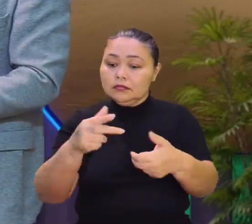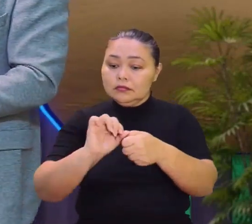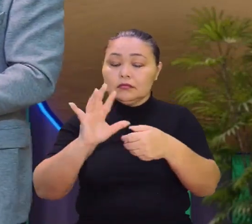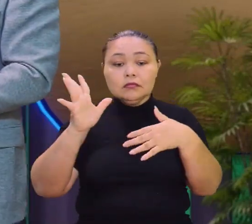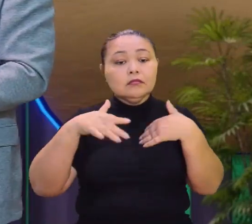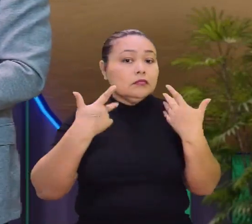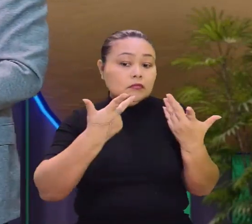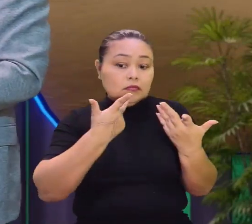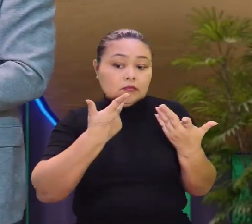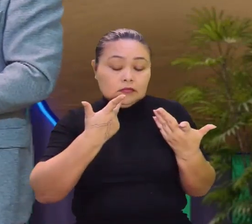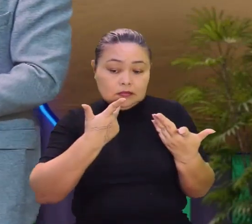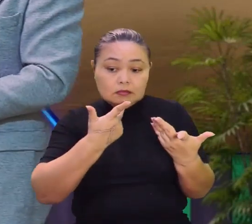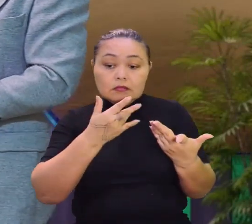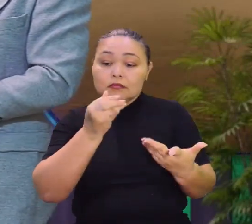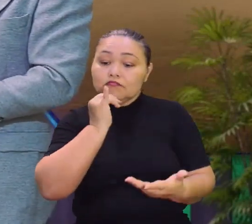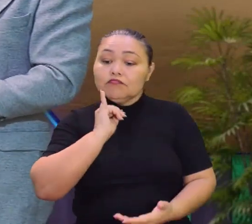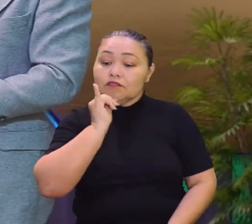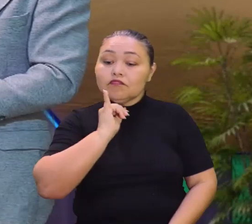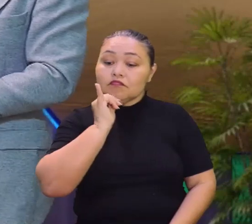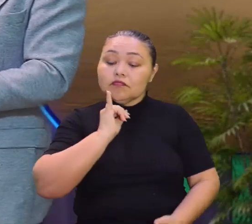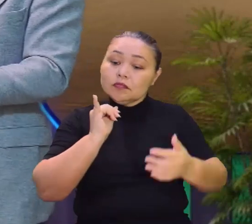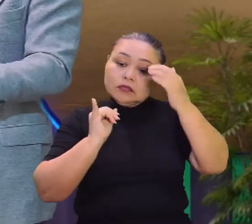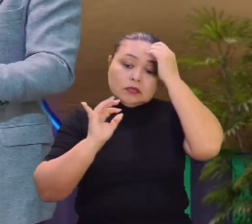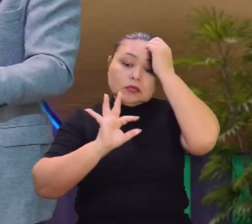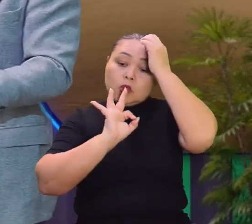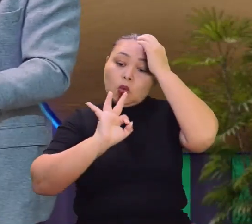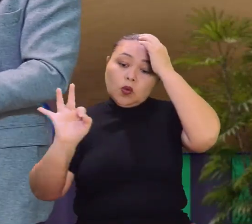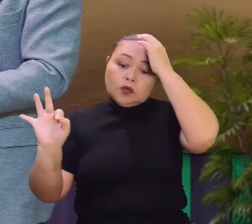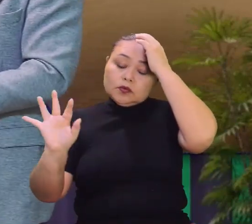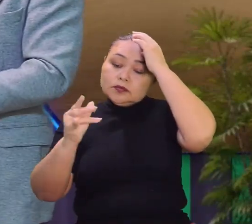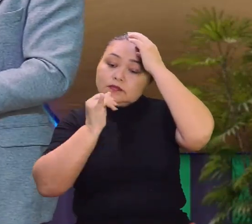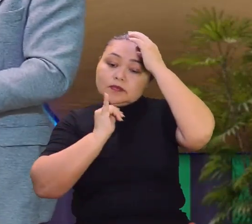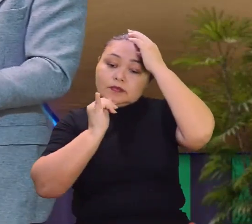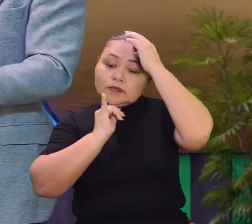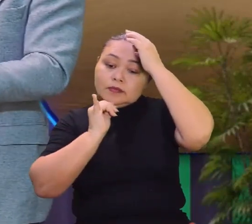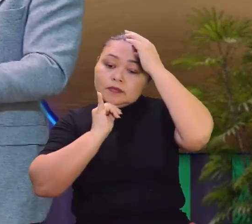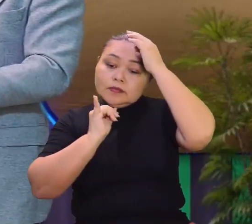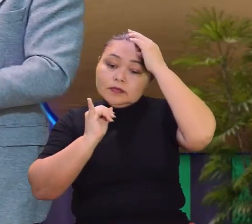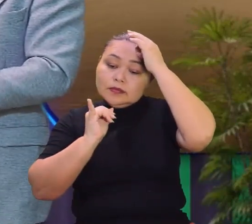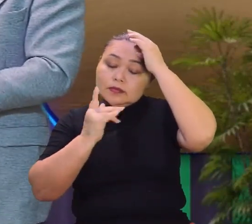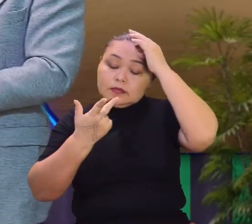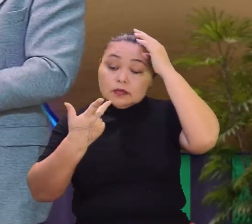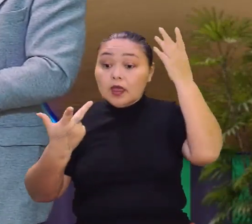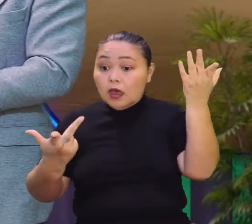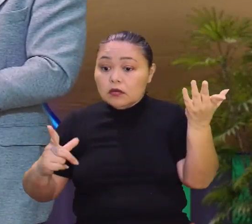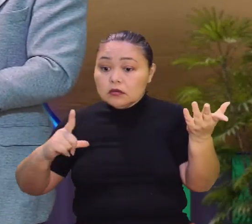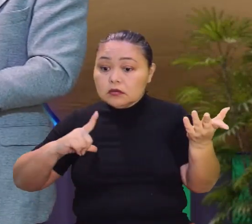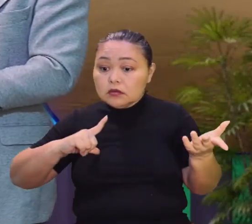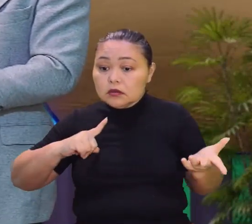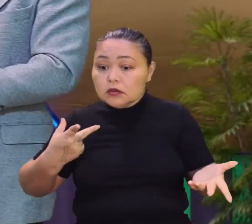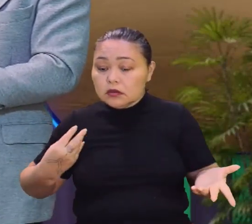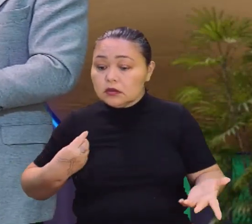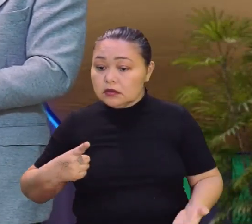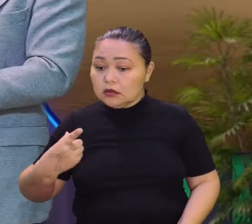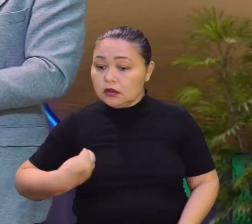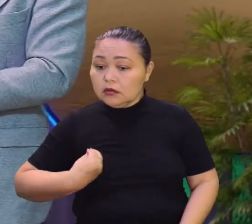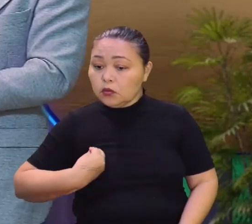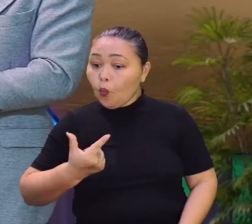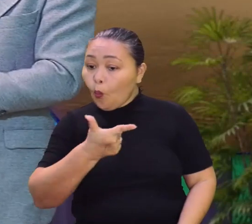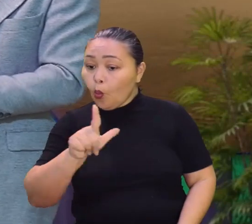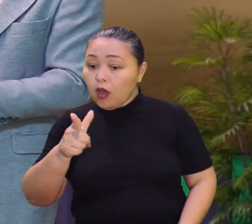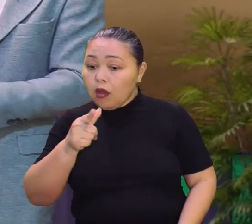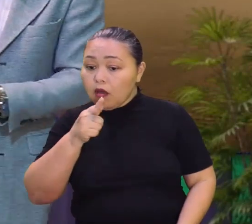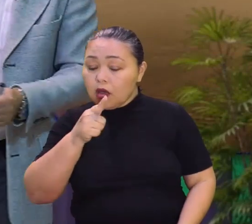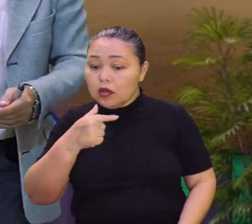Exato. Você acabou de dar um exemplo da água. Muito bem. Ótimo exemplo. Alguém vive sem água? Não. Você fica